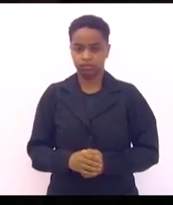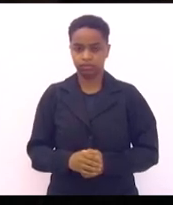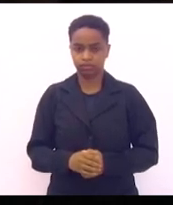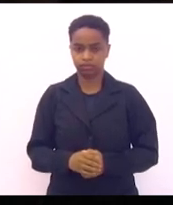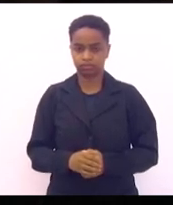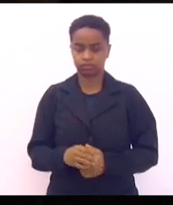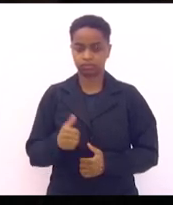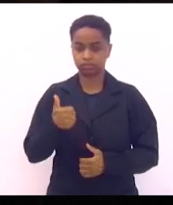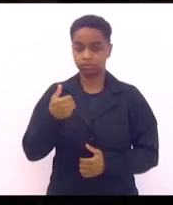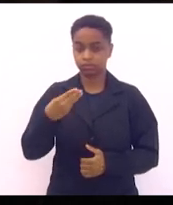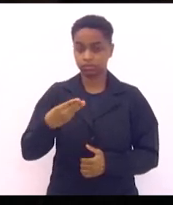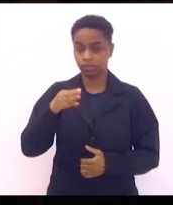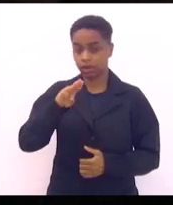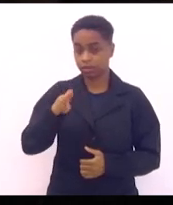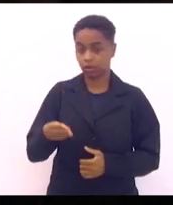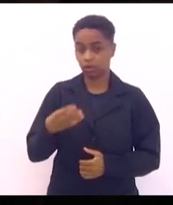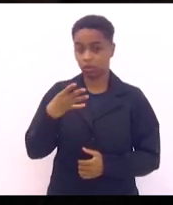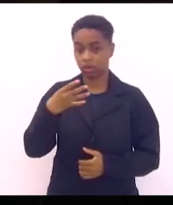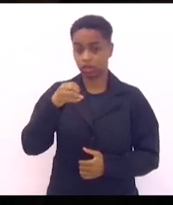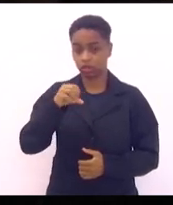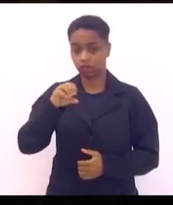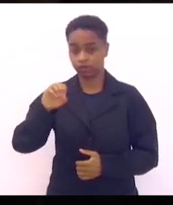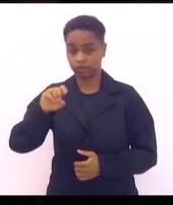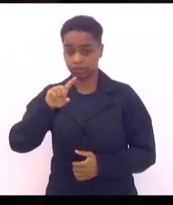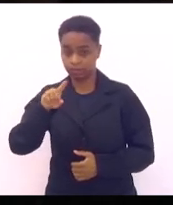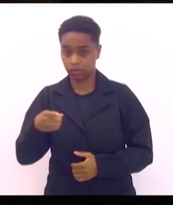13 milhões, 490 mil reais,